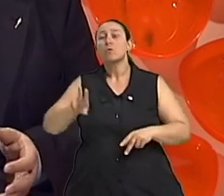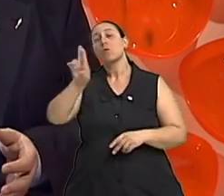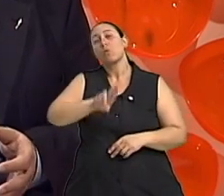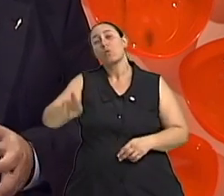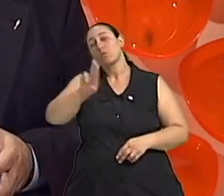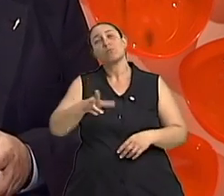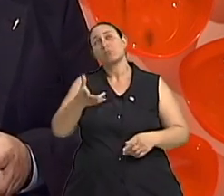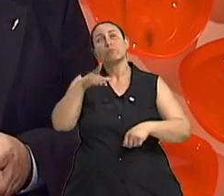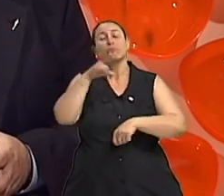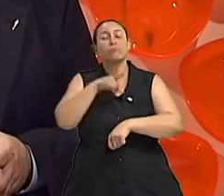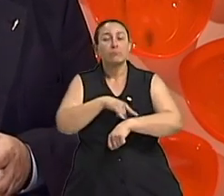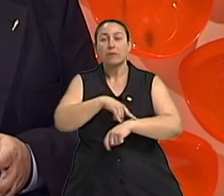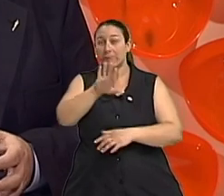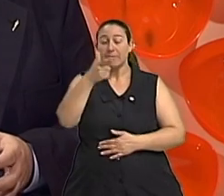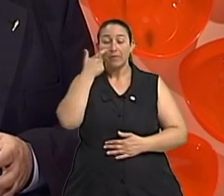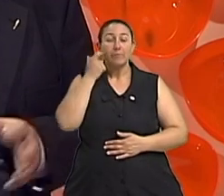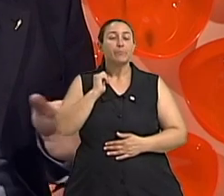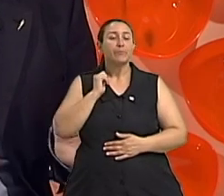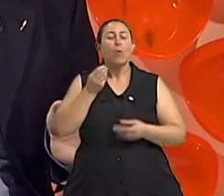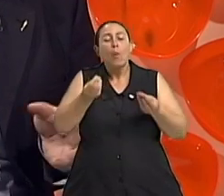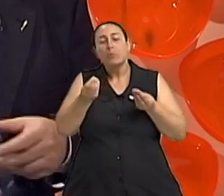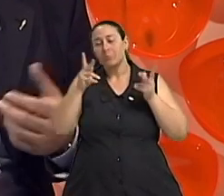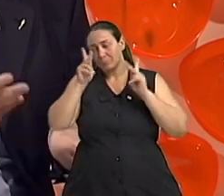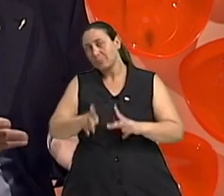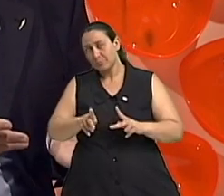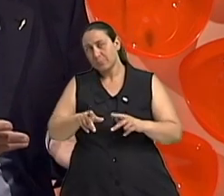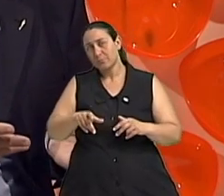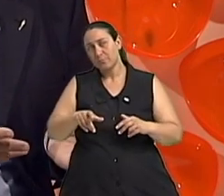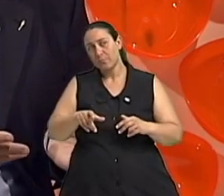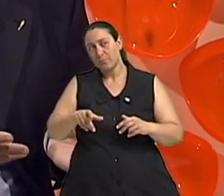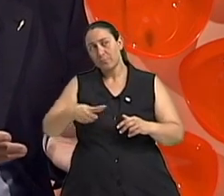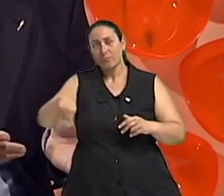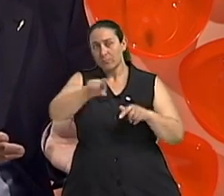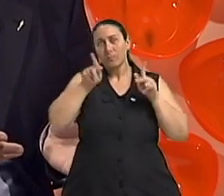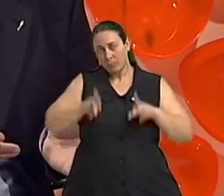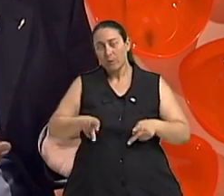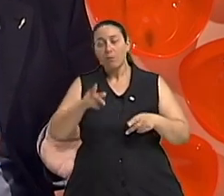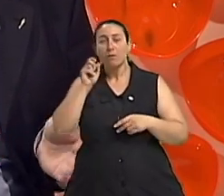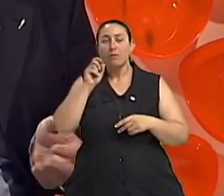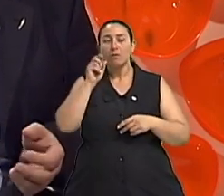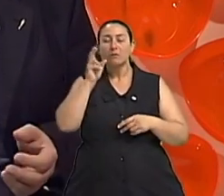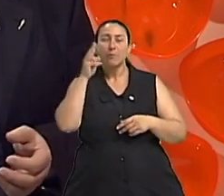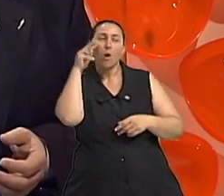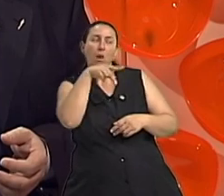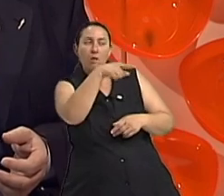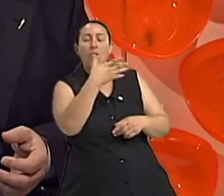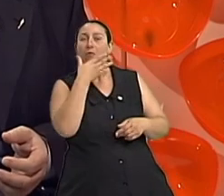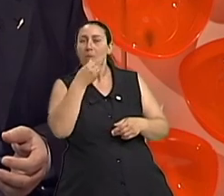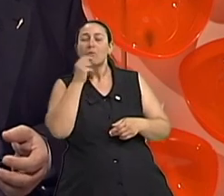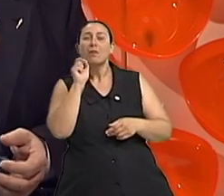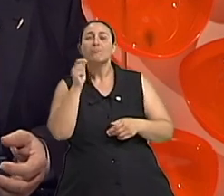podemos tratar isso as pessoas elas mais intensamente nos homens elas têm a